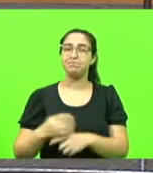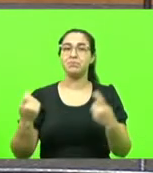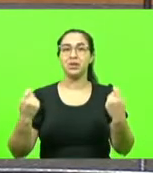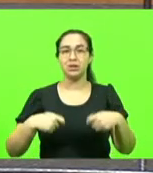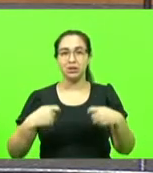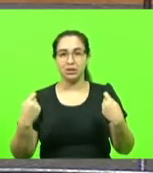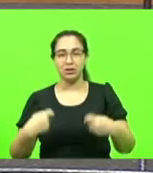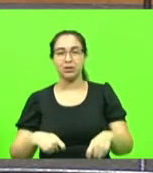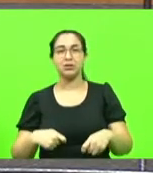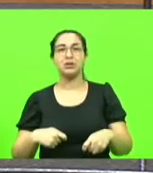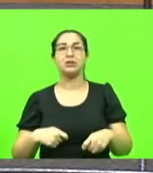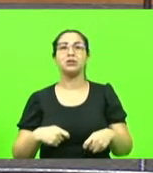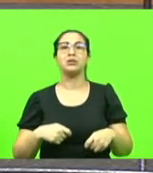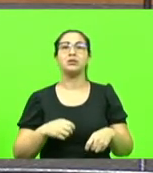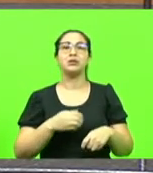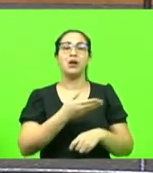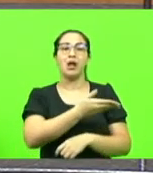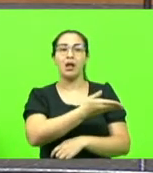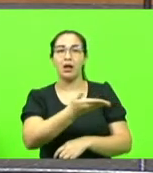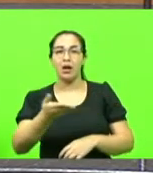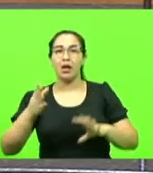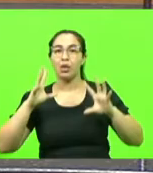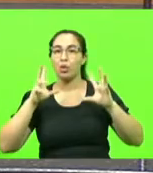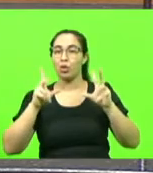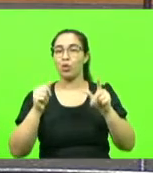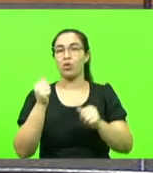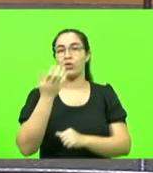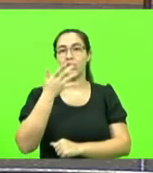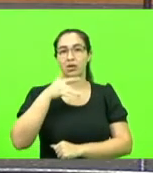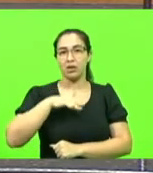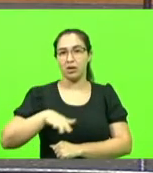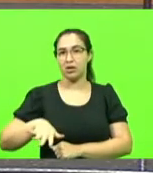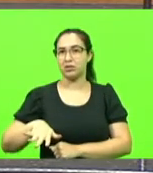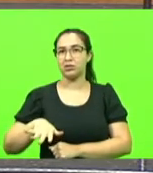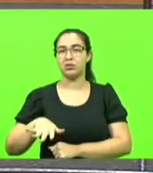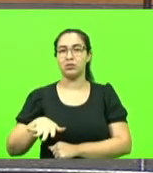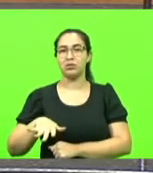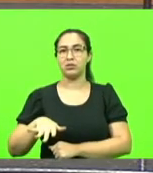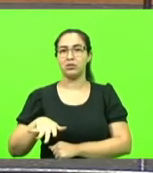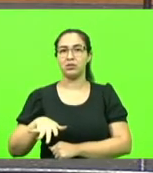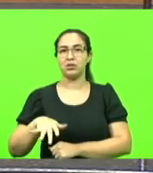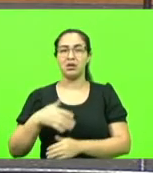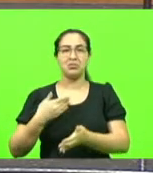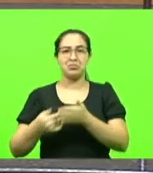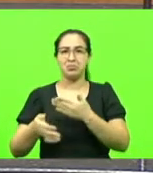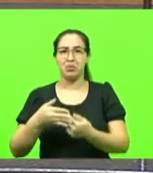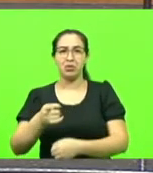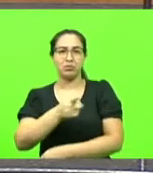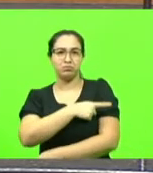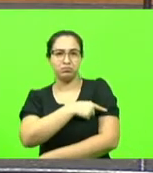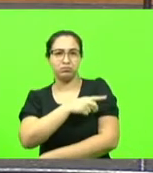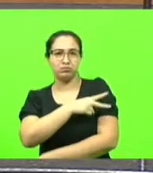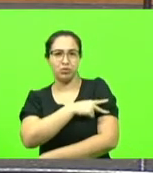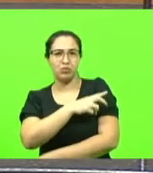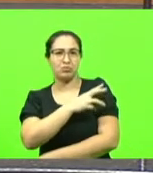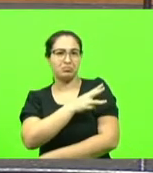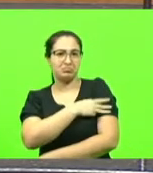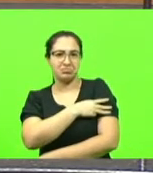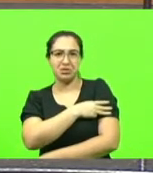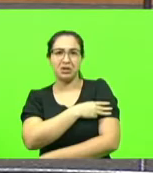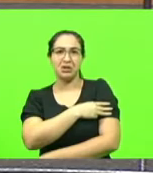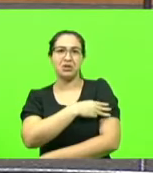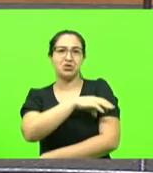a todas as nossas crianças, seja do ensino fundamental, mas também do